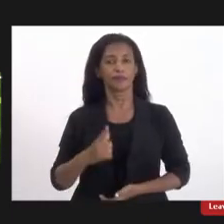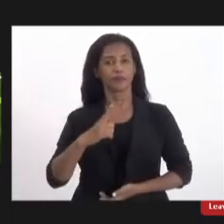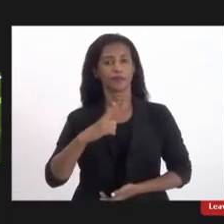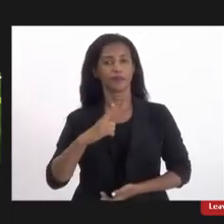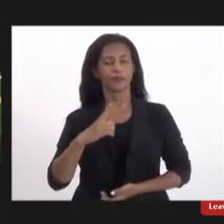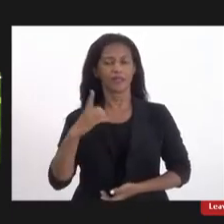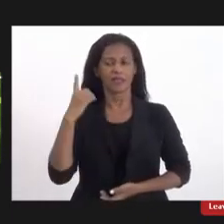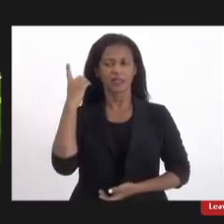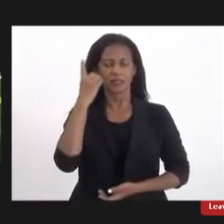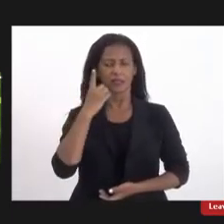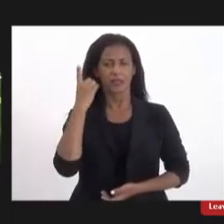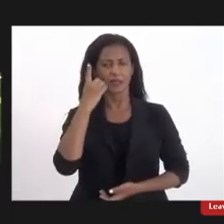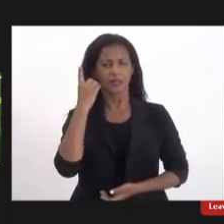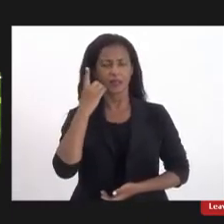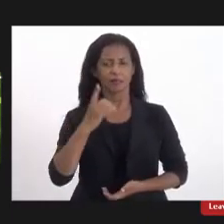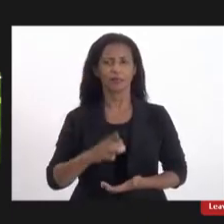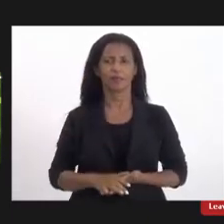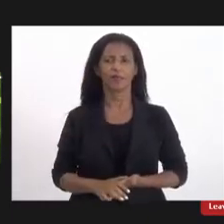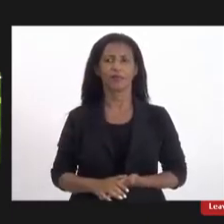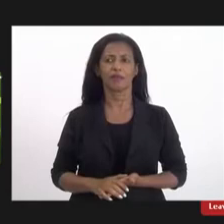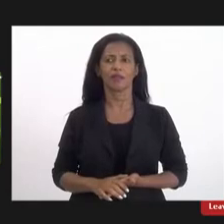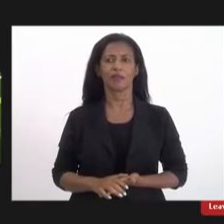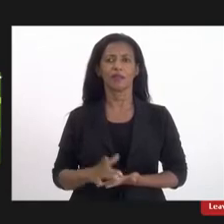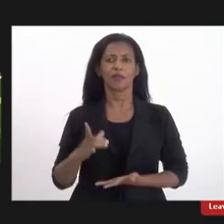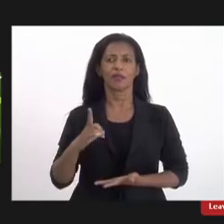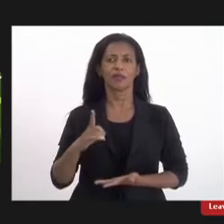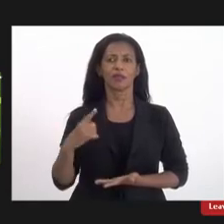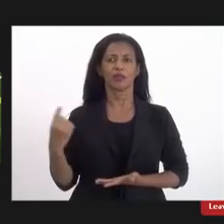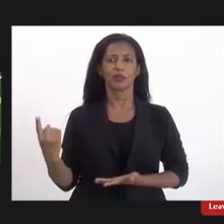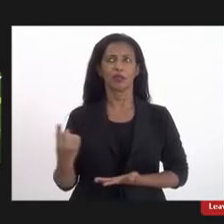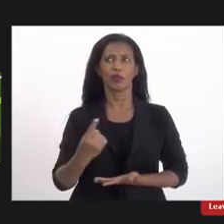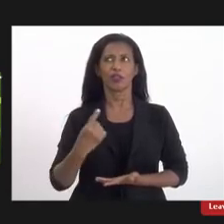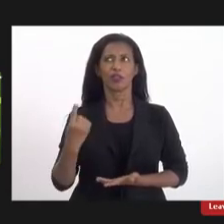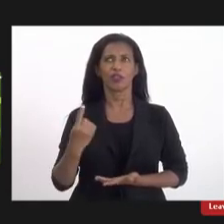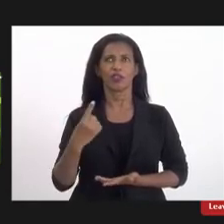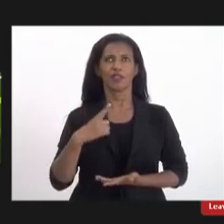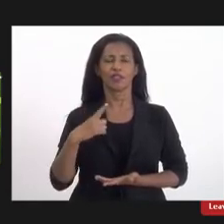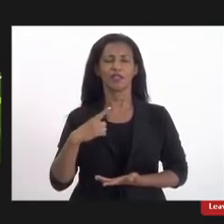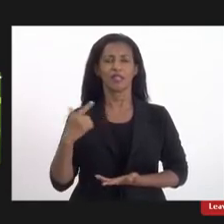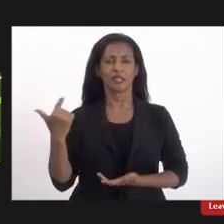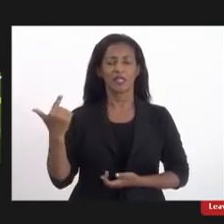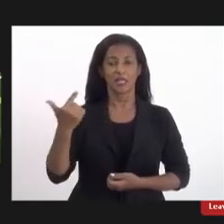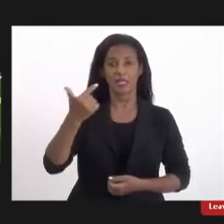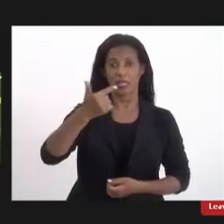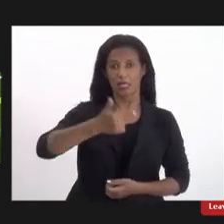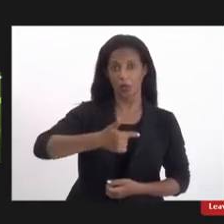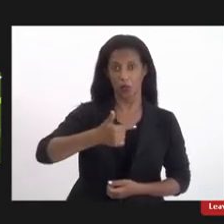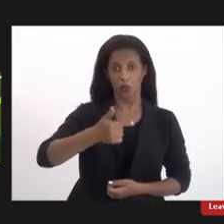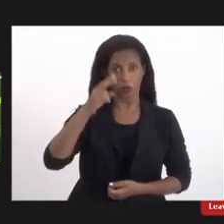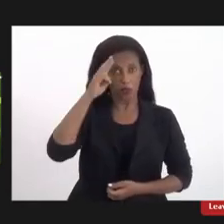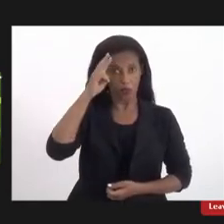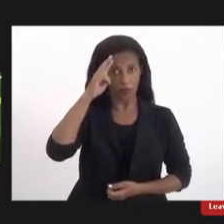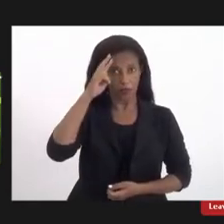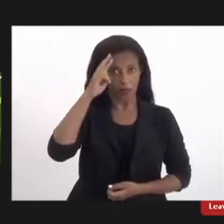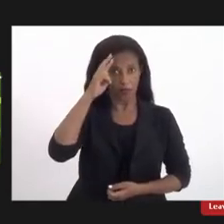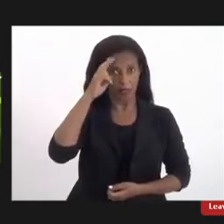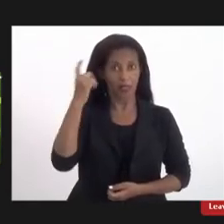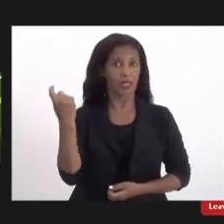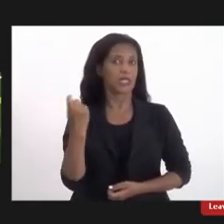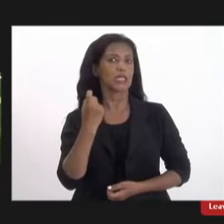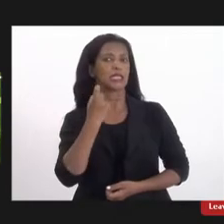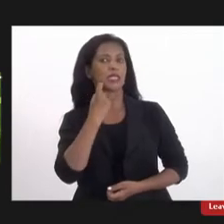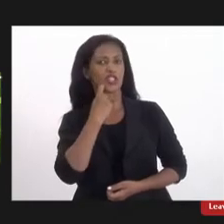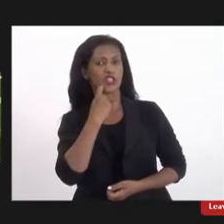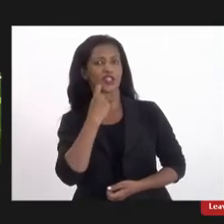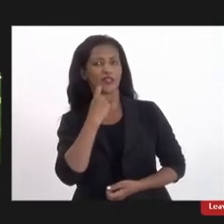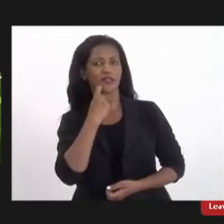os deputados a gente tem somente praticamente a segunda e a sexta né a não ser também o final de